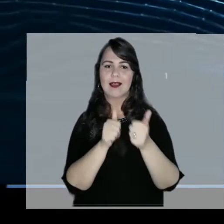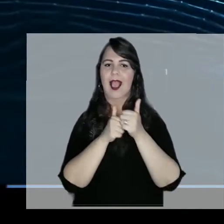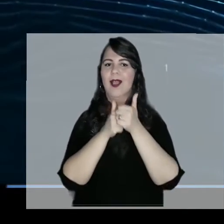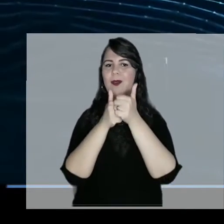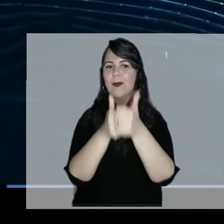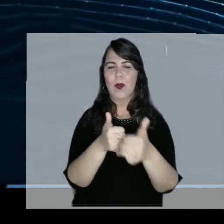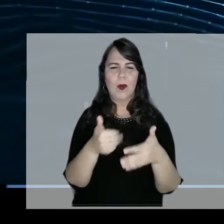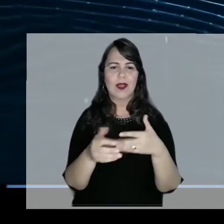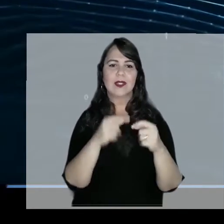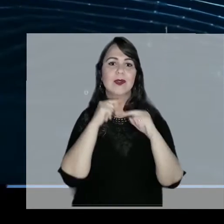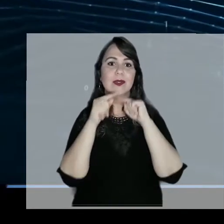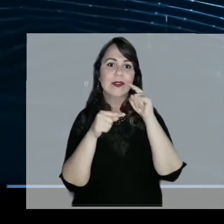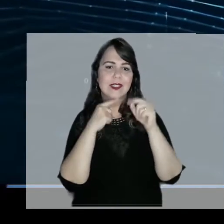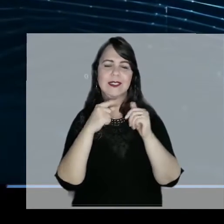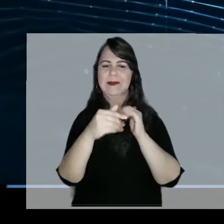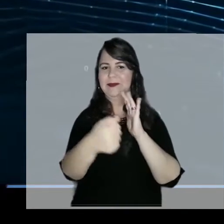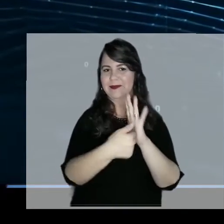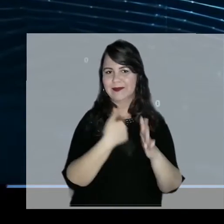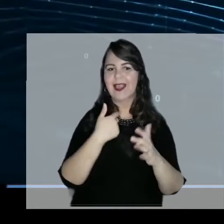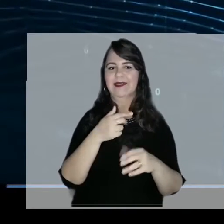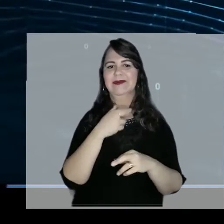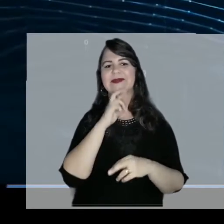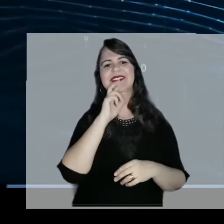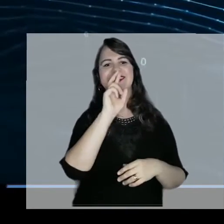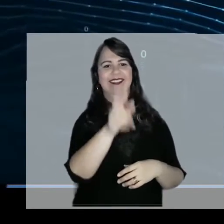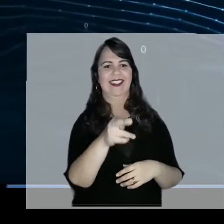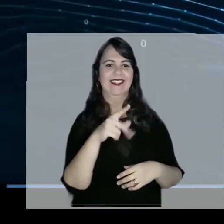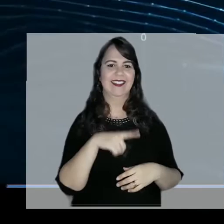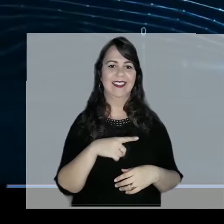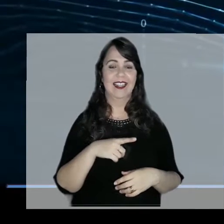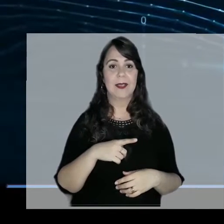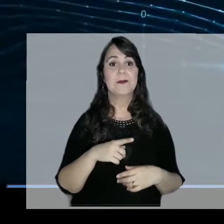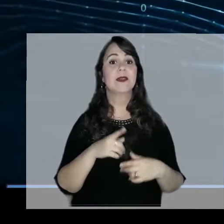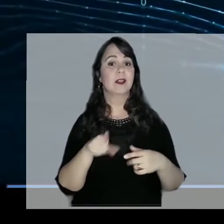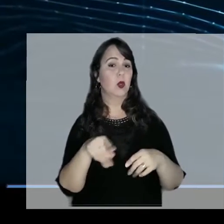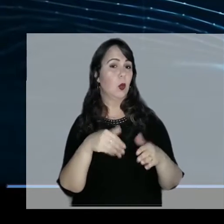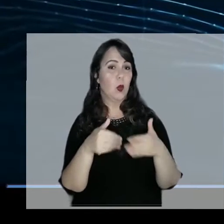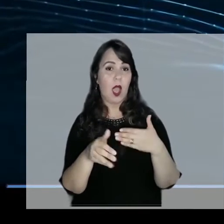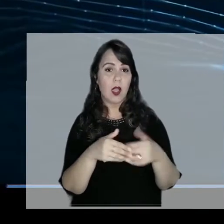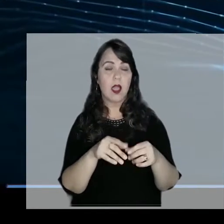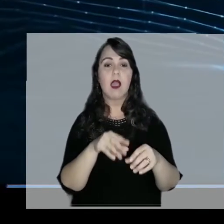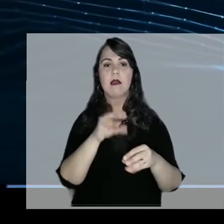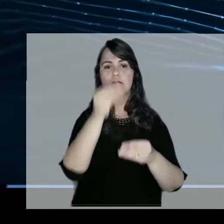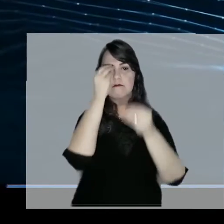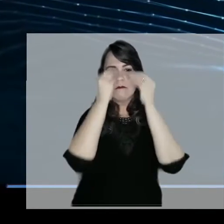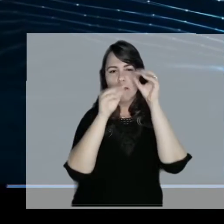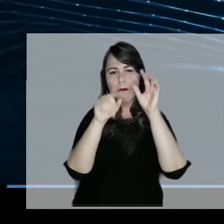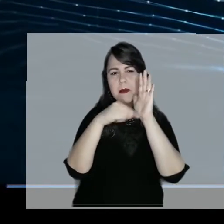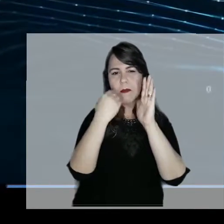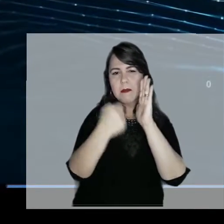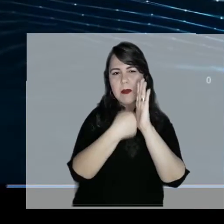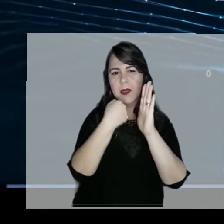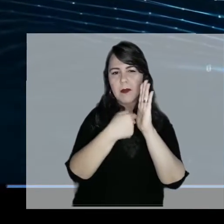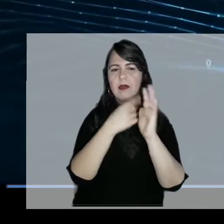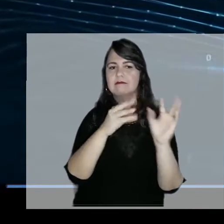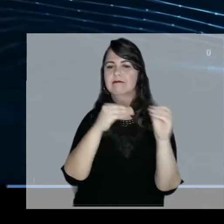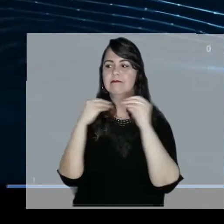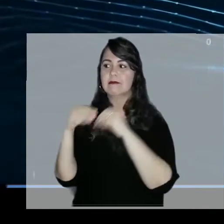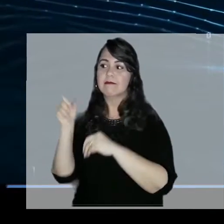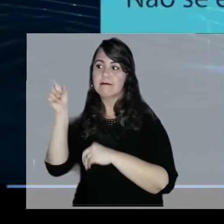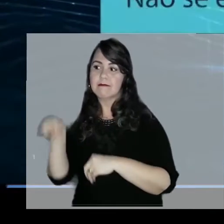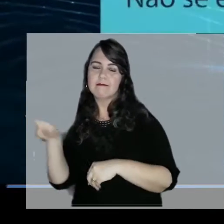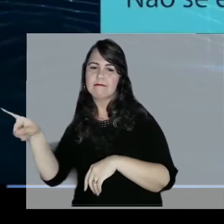acompanhado. Os primeiros destaques serão selecionados por esta escola e repassados aos moderadores de cada